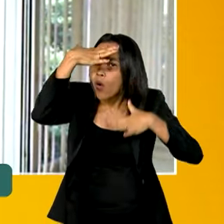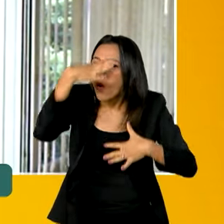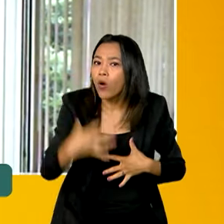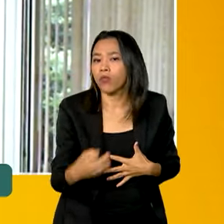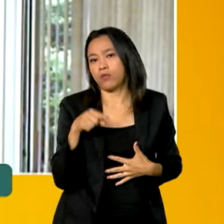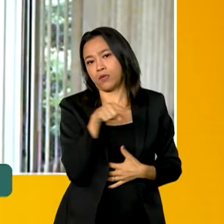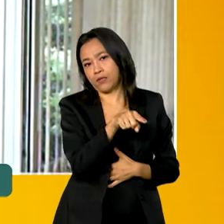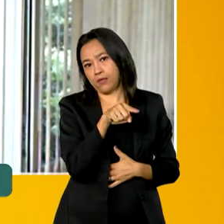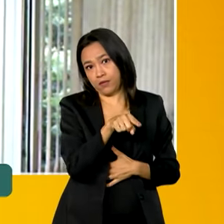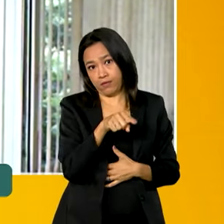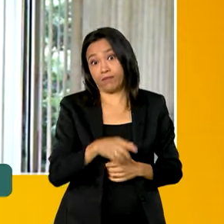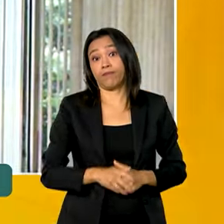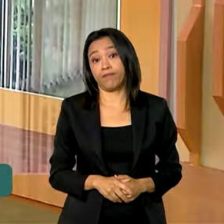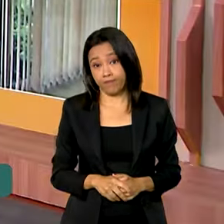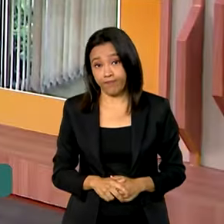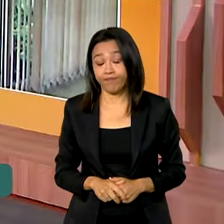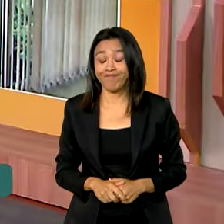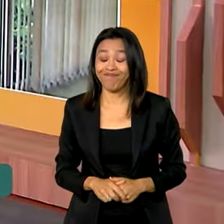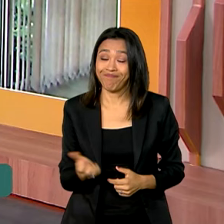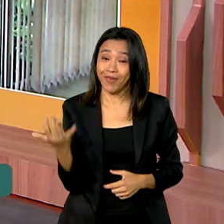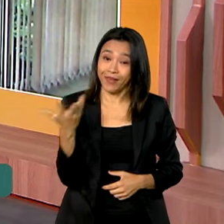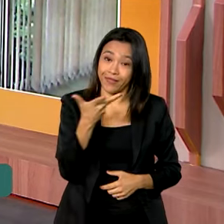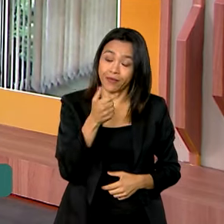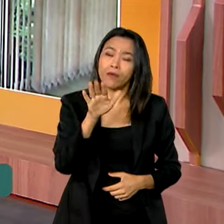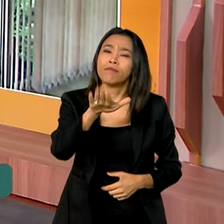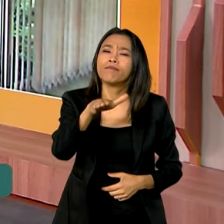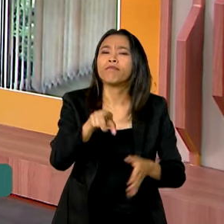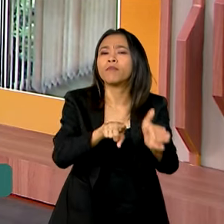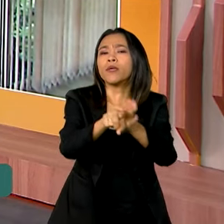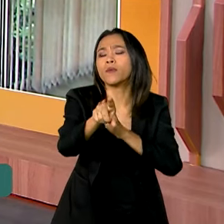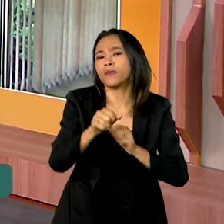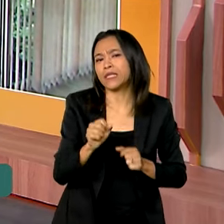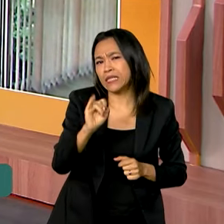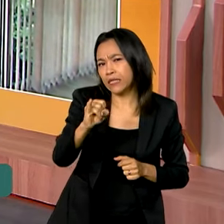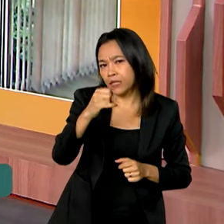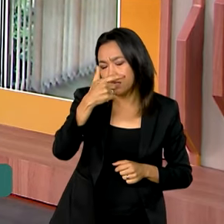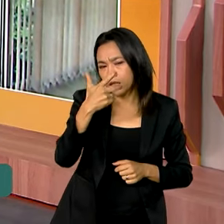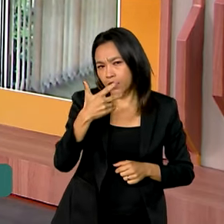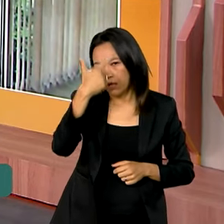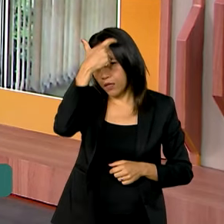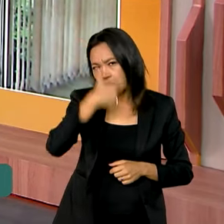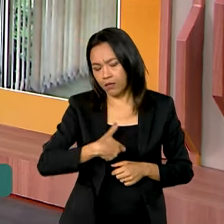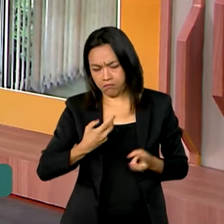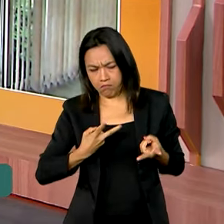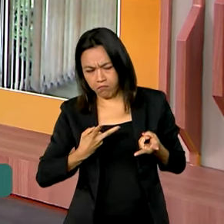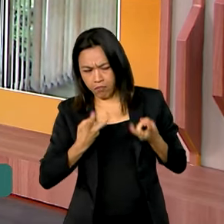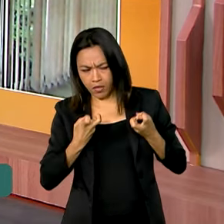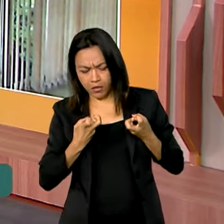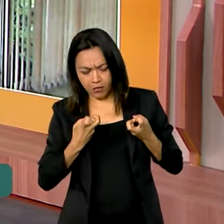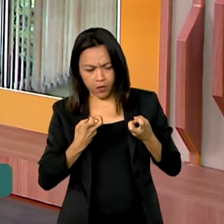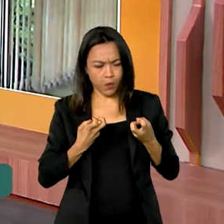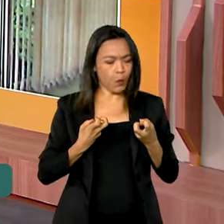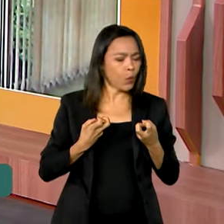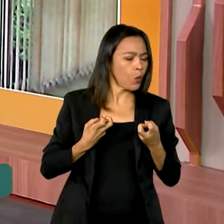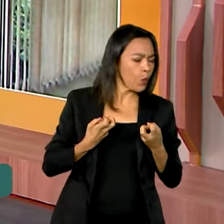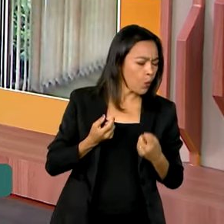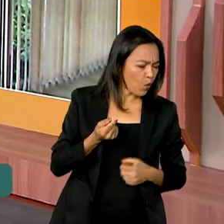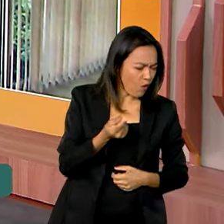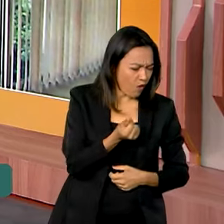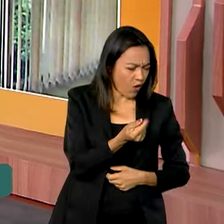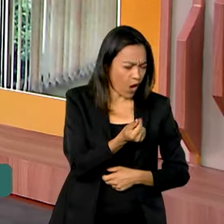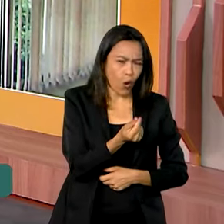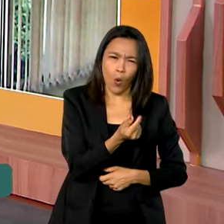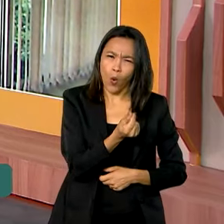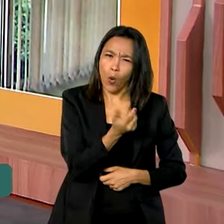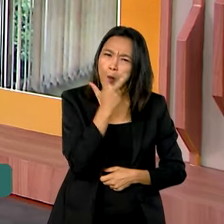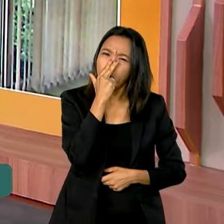consumo que ele está estabelecendo. Maravilha. Agora, se a pessoa ali, ela percebeu que está sendo colocado um valor como se